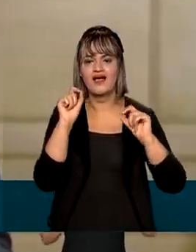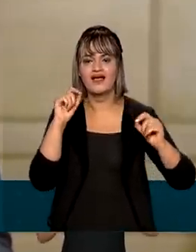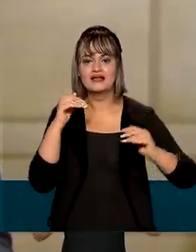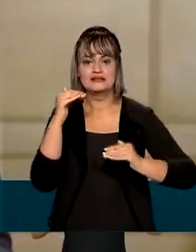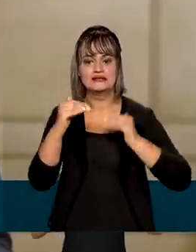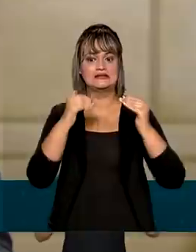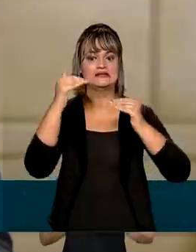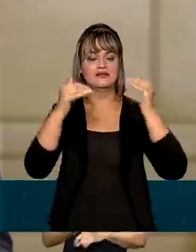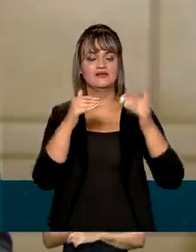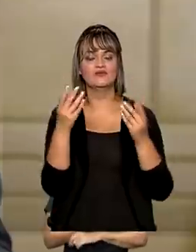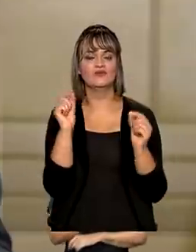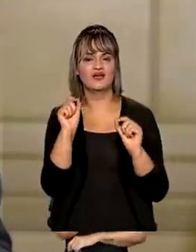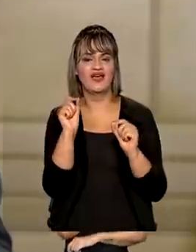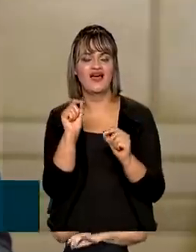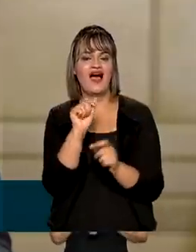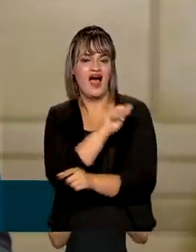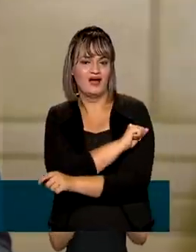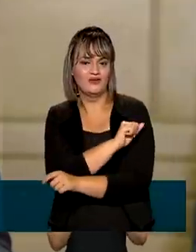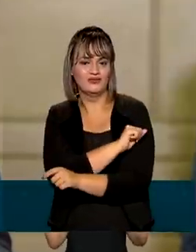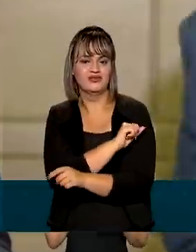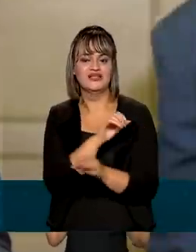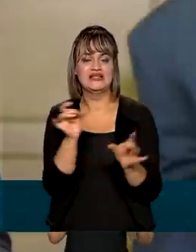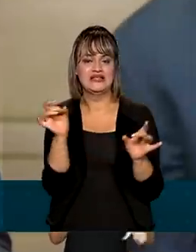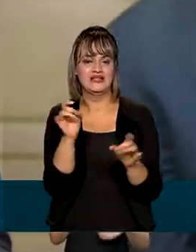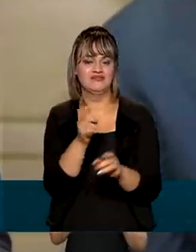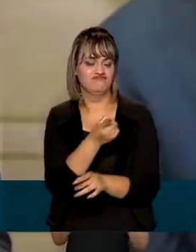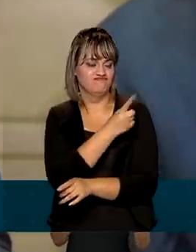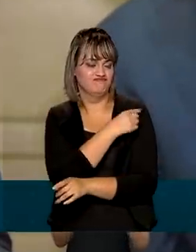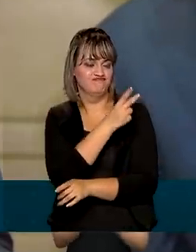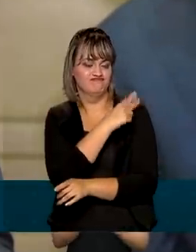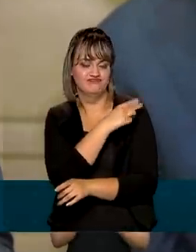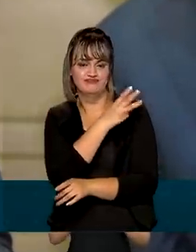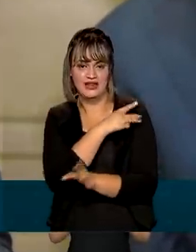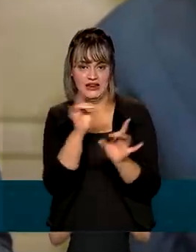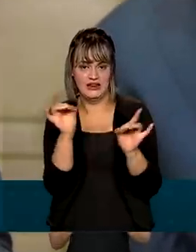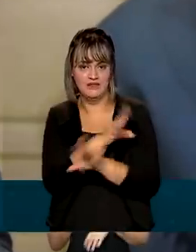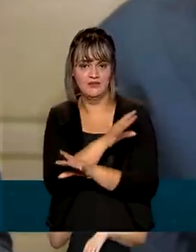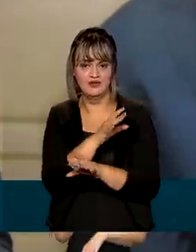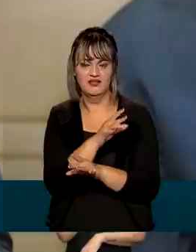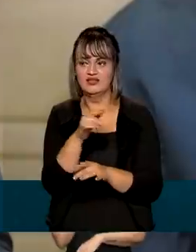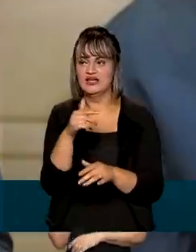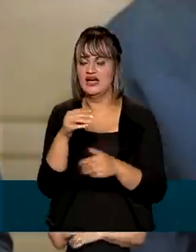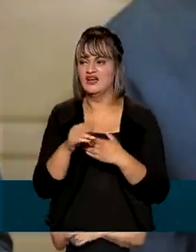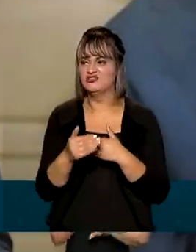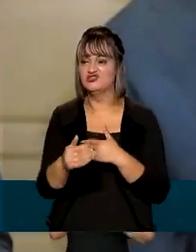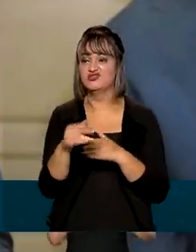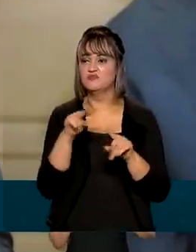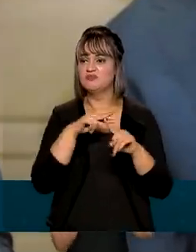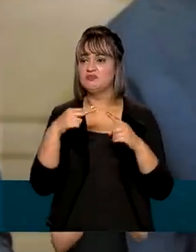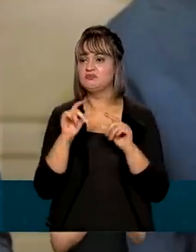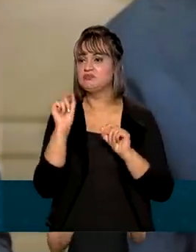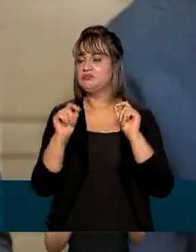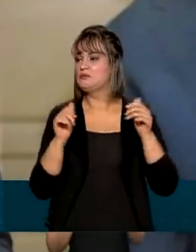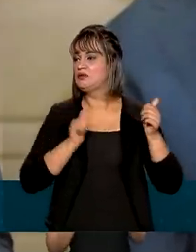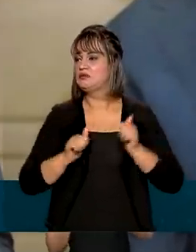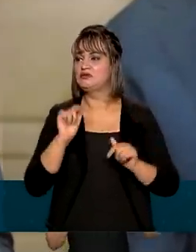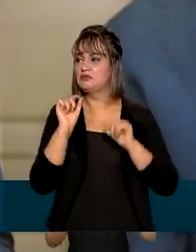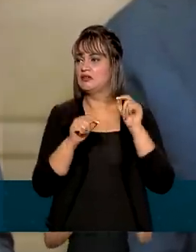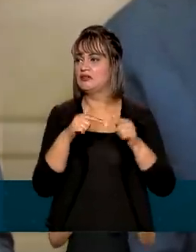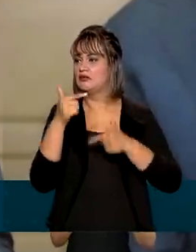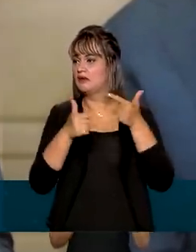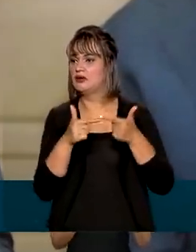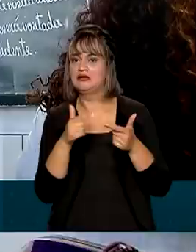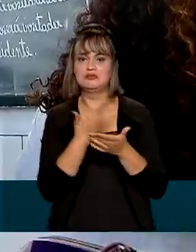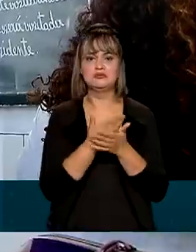número de estudantes que, ao completarem o atual ensino médio, seguem sem perspectivas, nem trabalham,